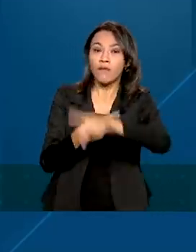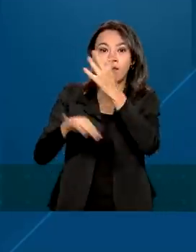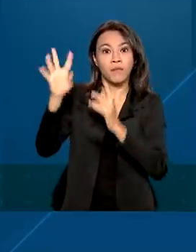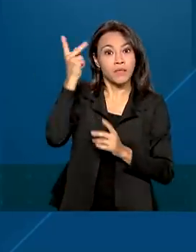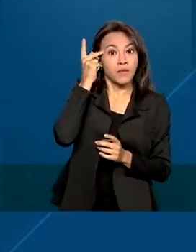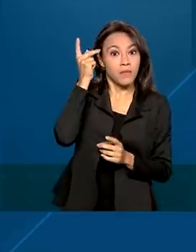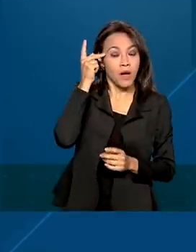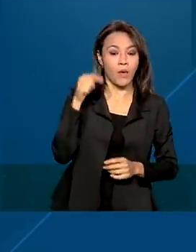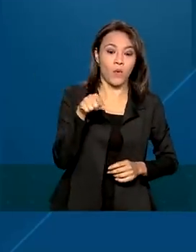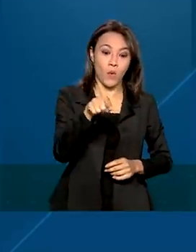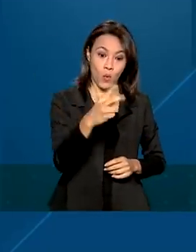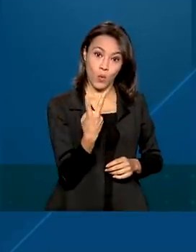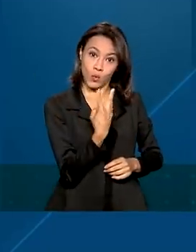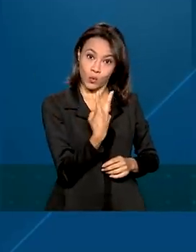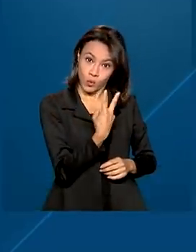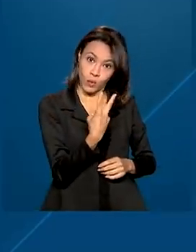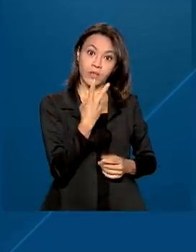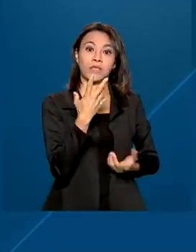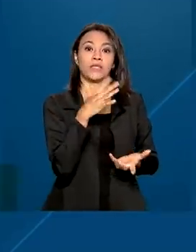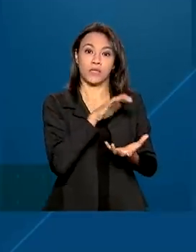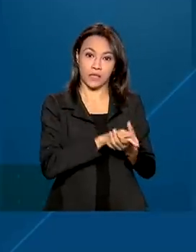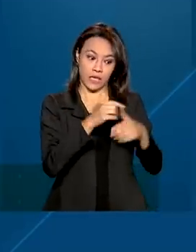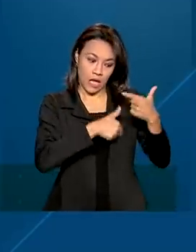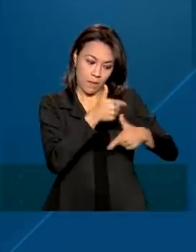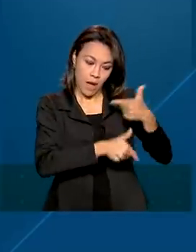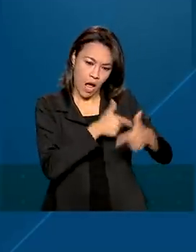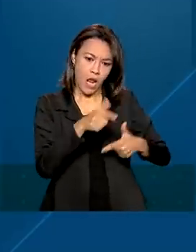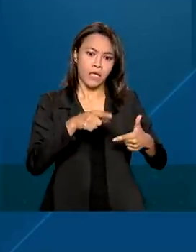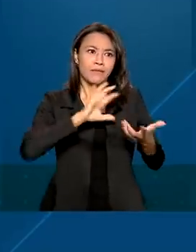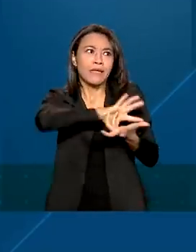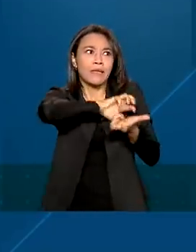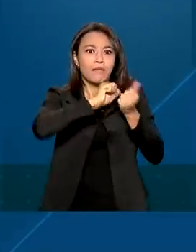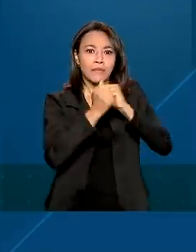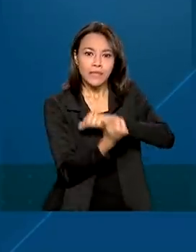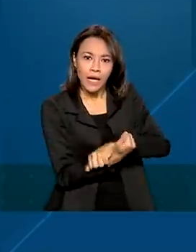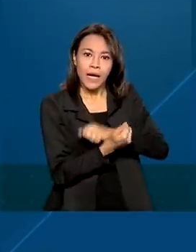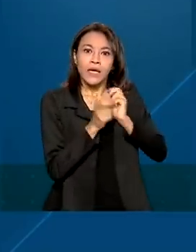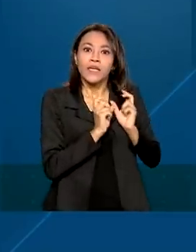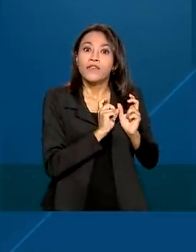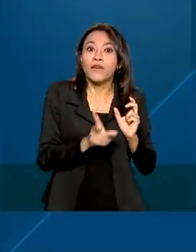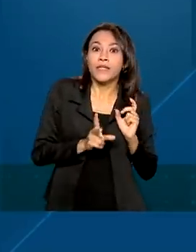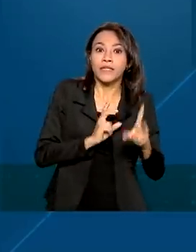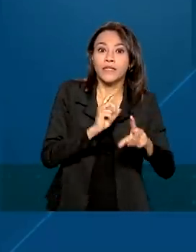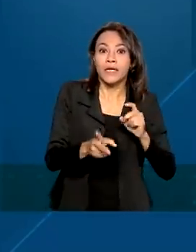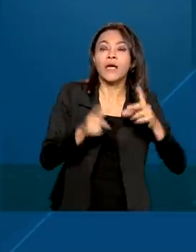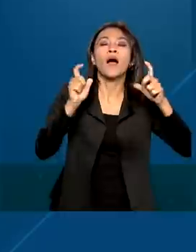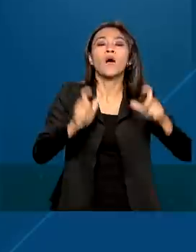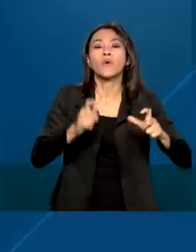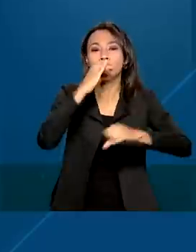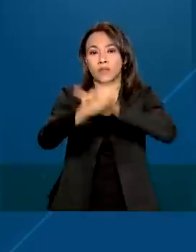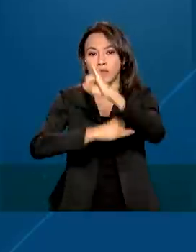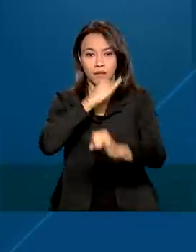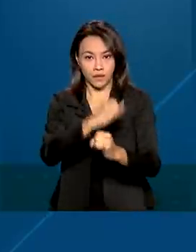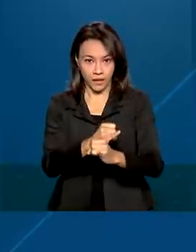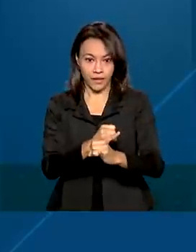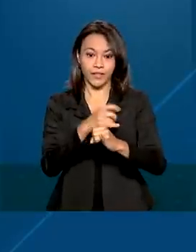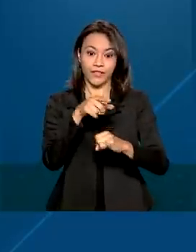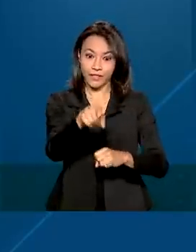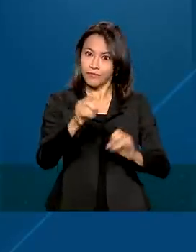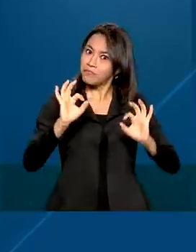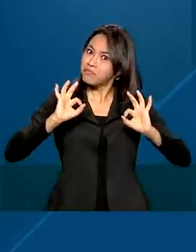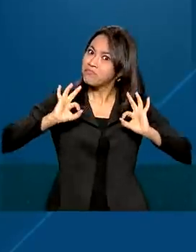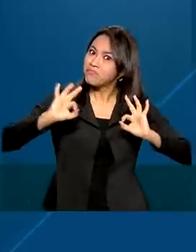passado, o casal teve que se adaptar na pandemia e passou a vender o produto pela internet. Deu tão